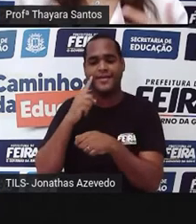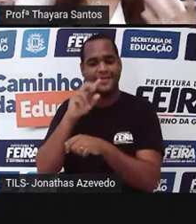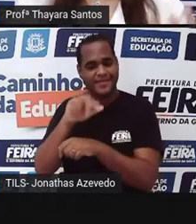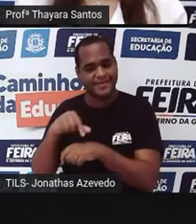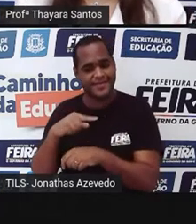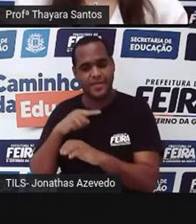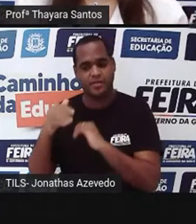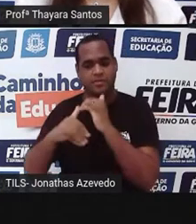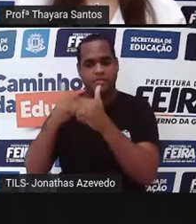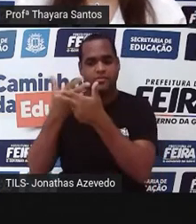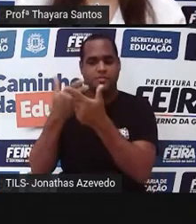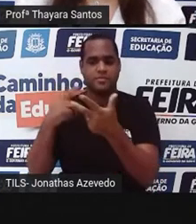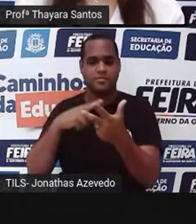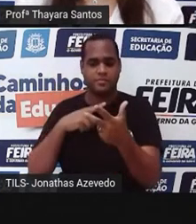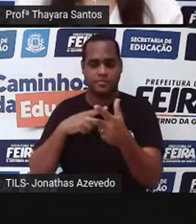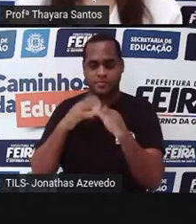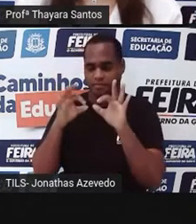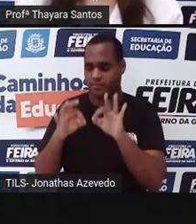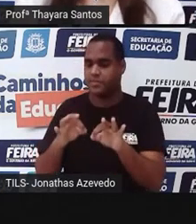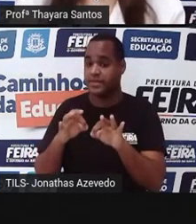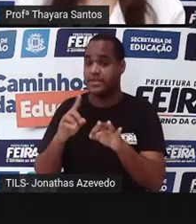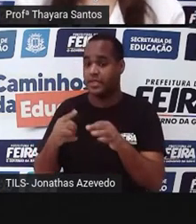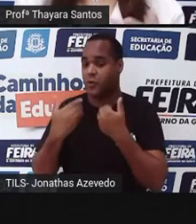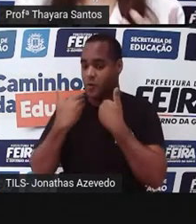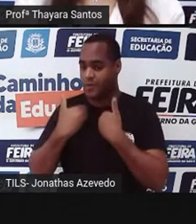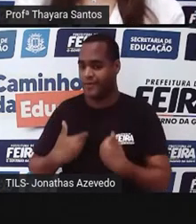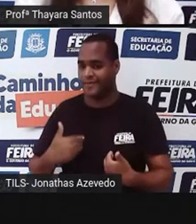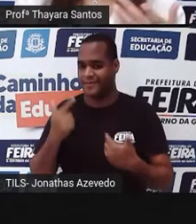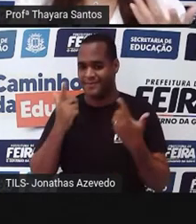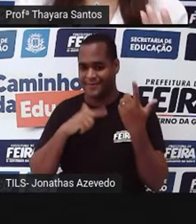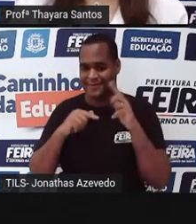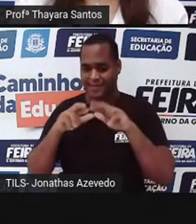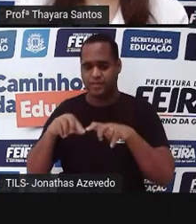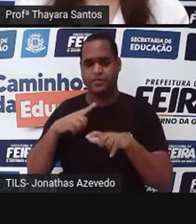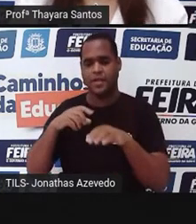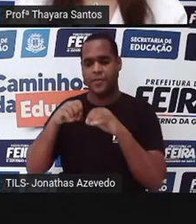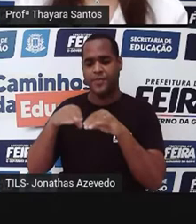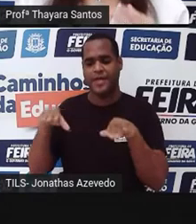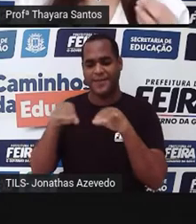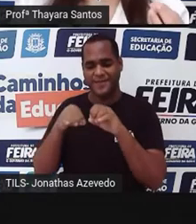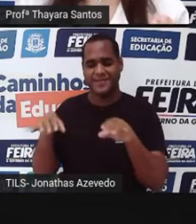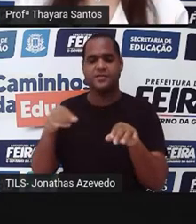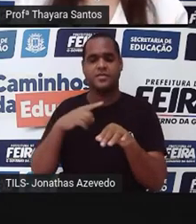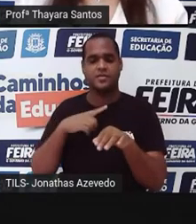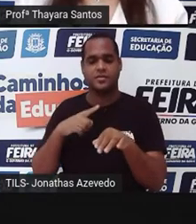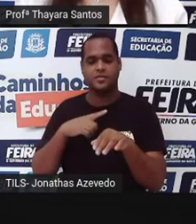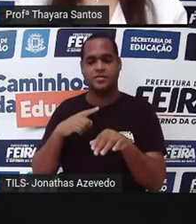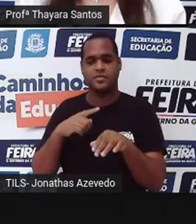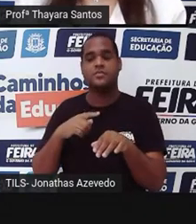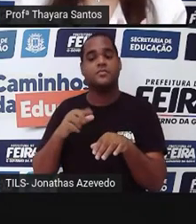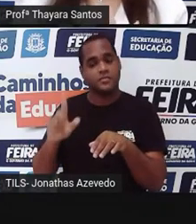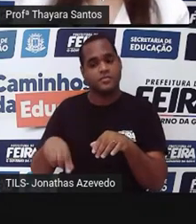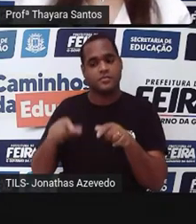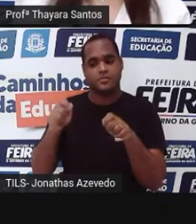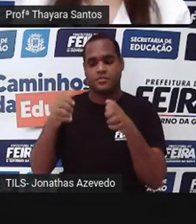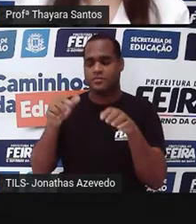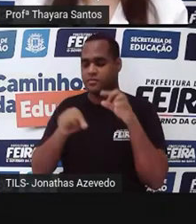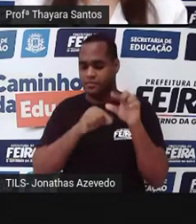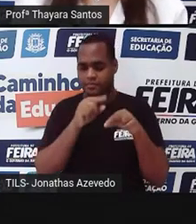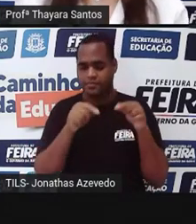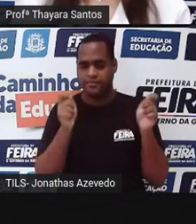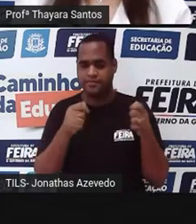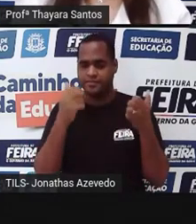que podem desenvolver diversos tipos de tecido no nosso corpo, a gente não precisa mais de transplante, de ter essa opção de tirar o nosso